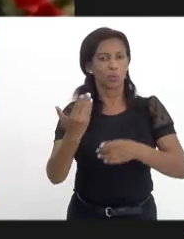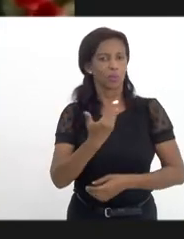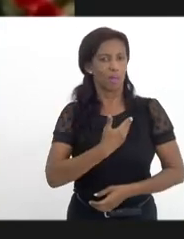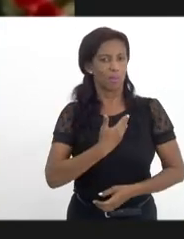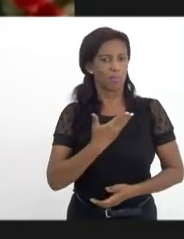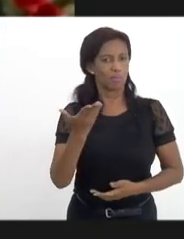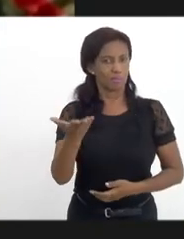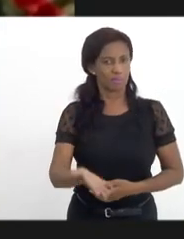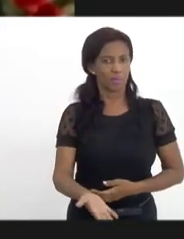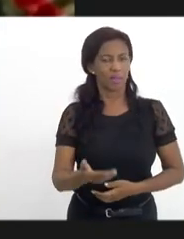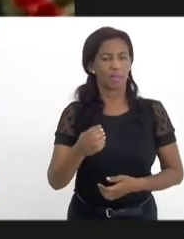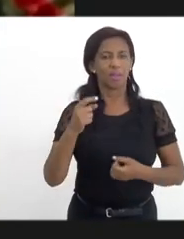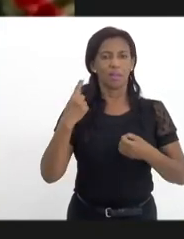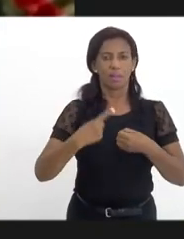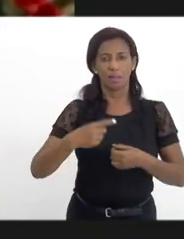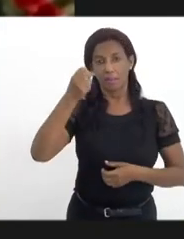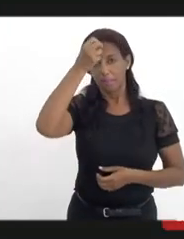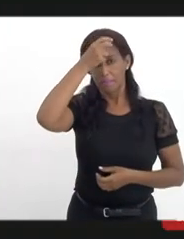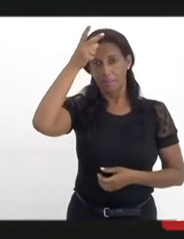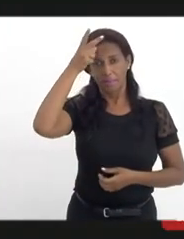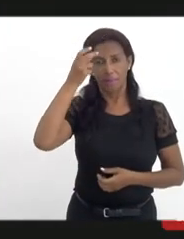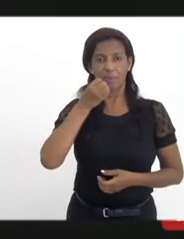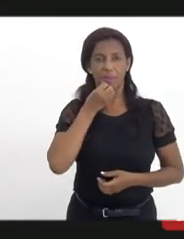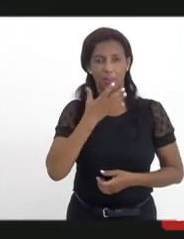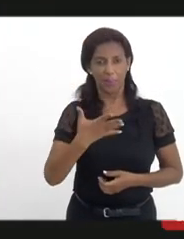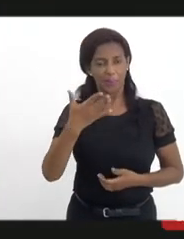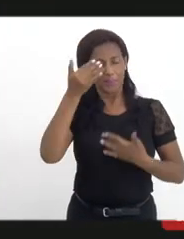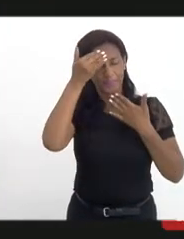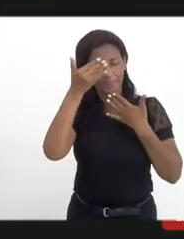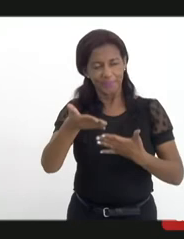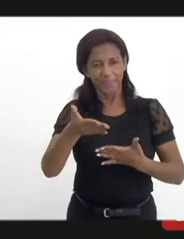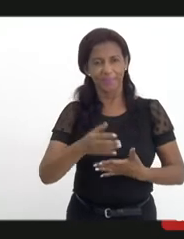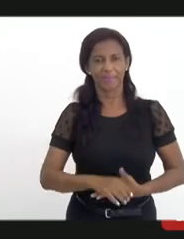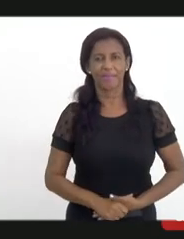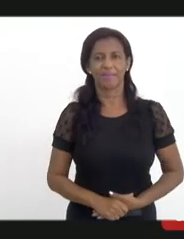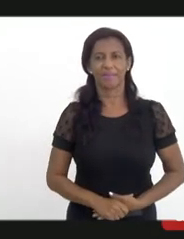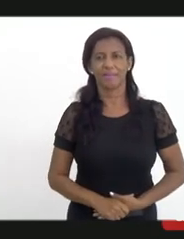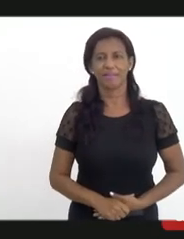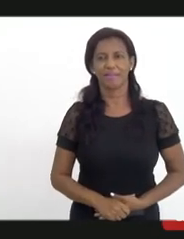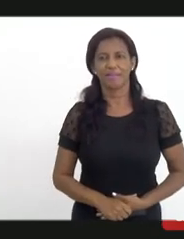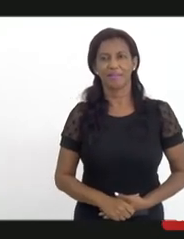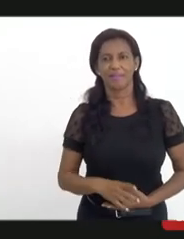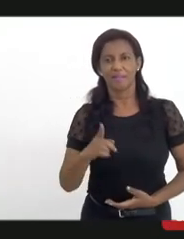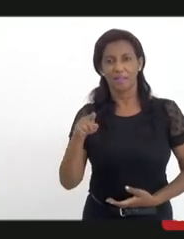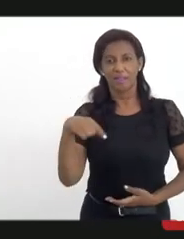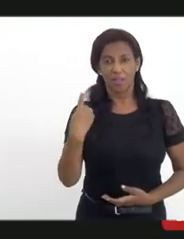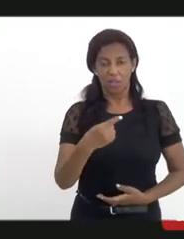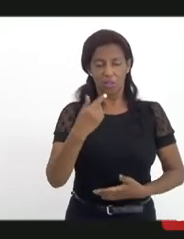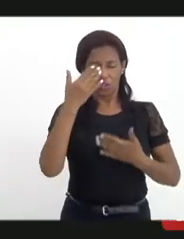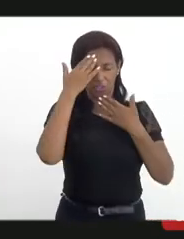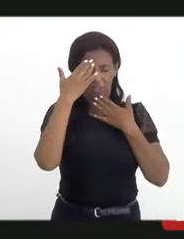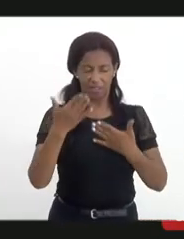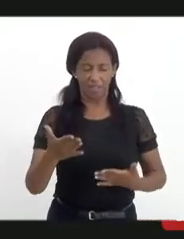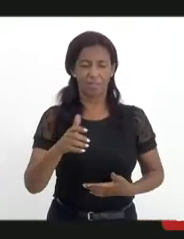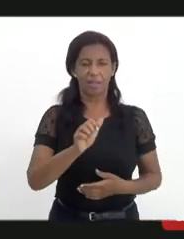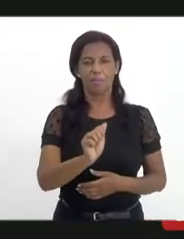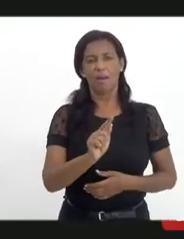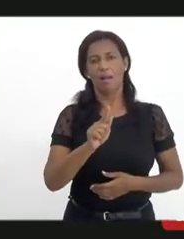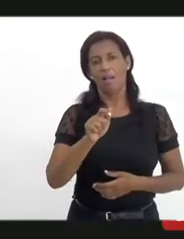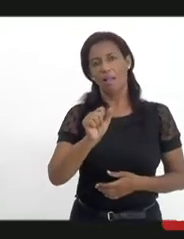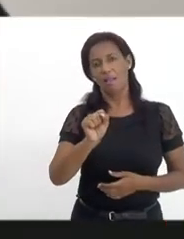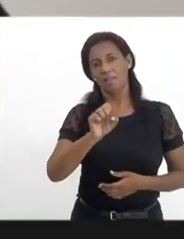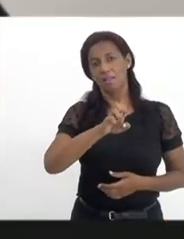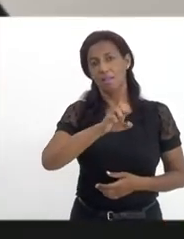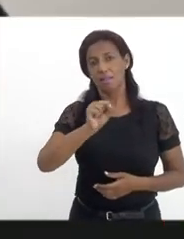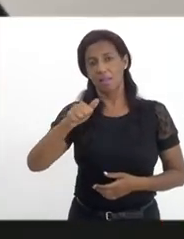presentes do município. tá bom? Obrigada. Nós que agradecemos, Alessandra, pelas suas palavras,